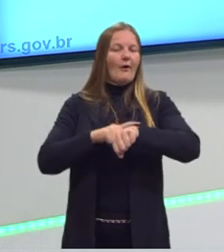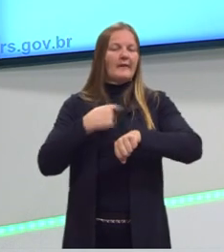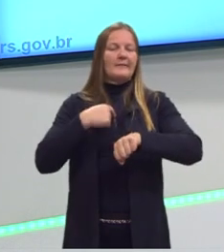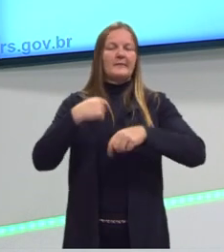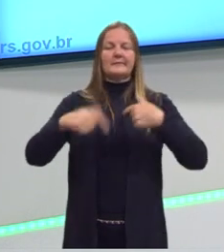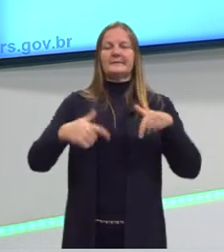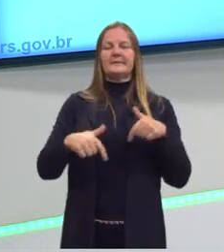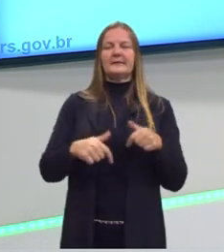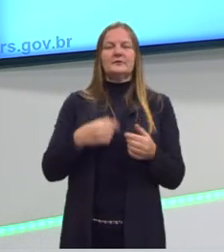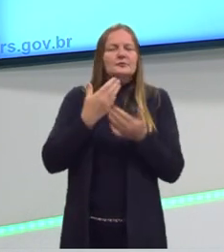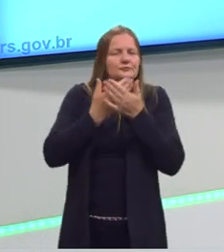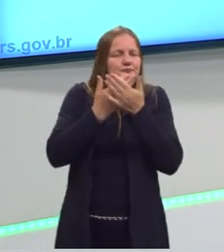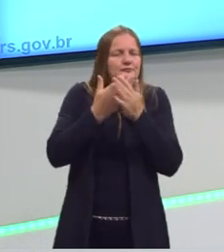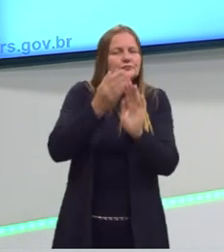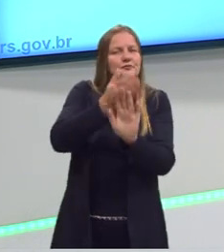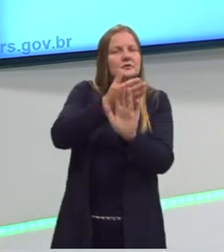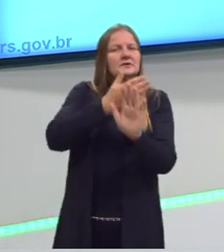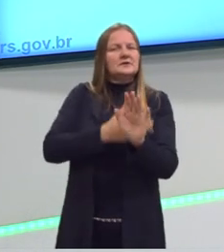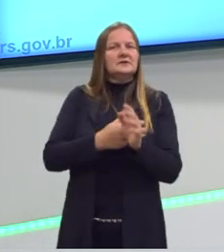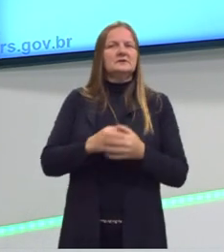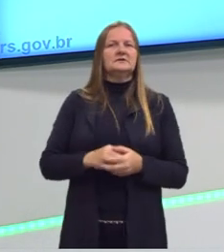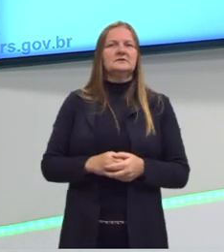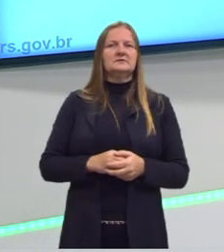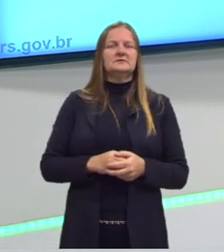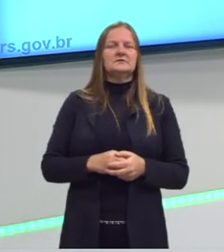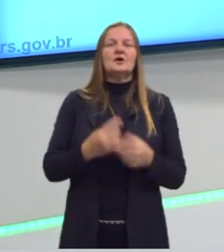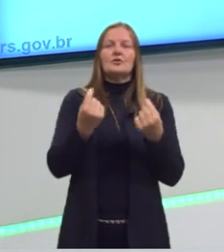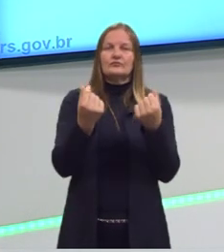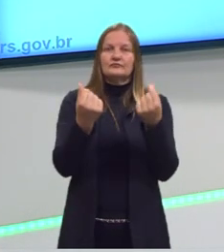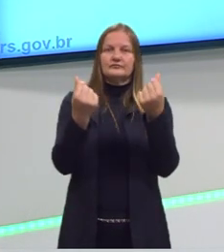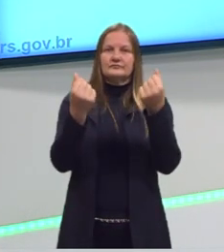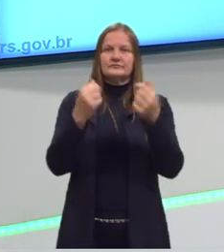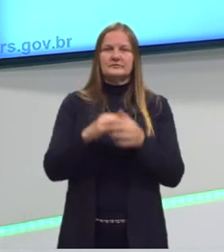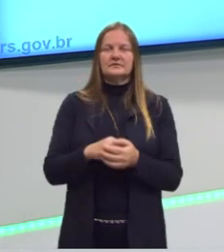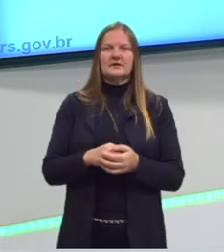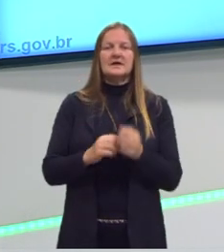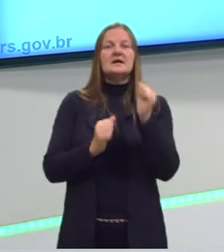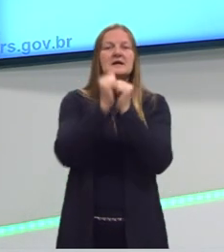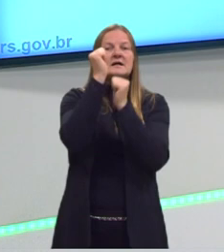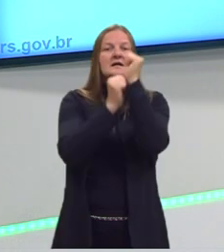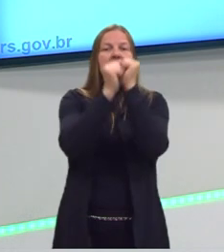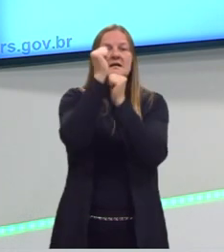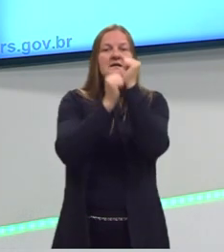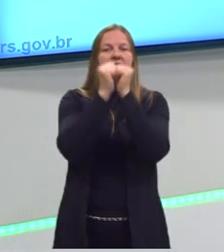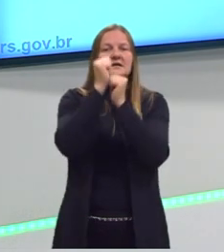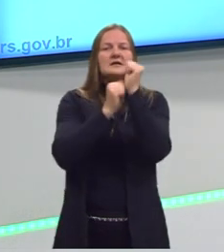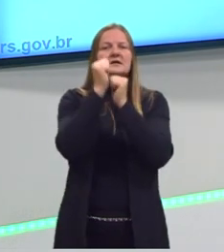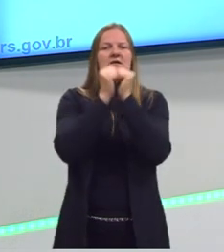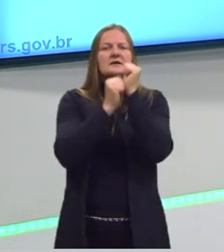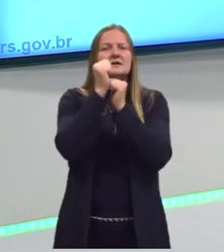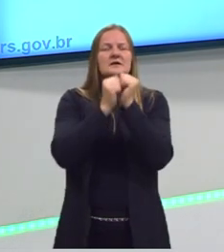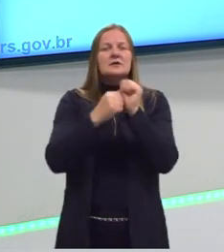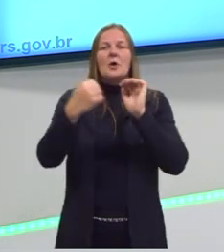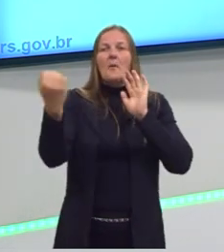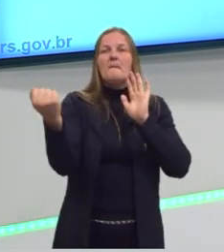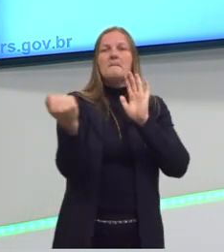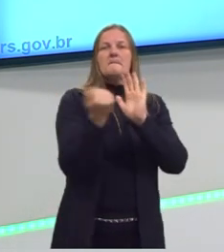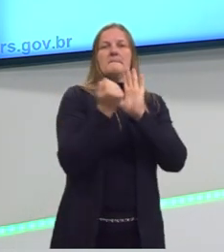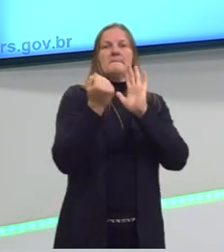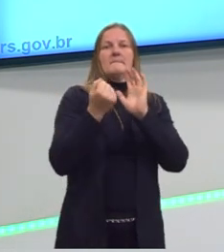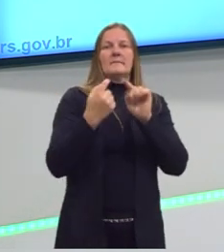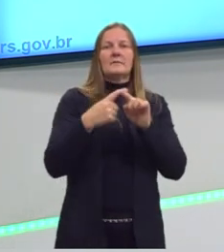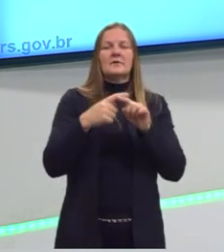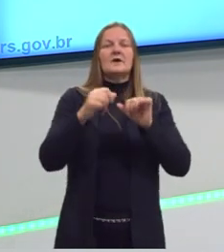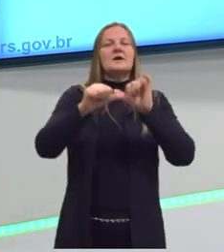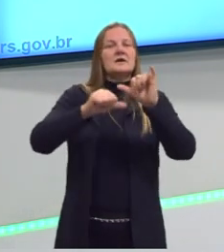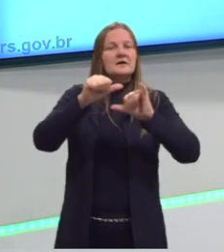o nosso estudo, para poder botar no preço. Mas na indústria também, isso impacta todo mundo, porque a indústria numa